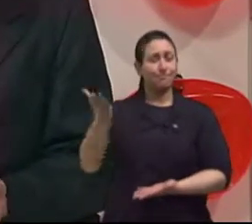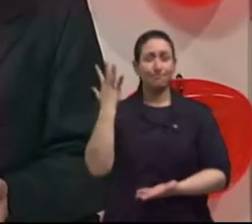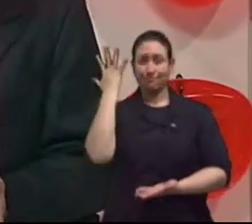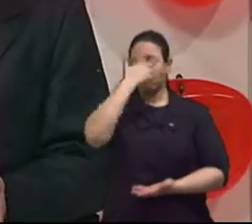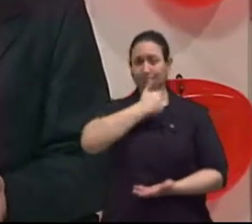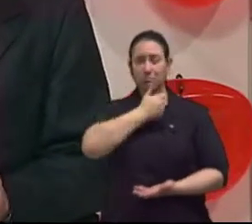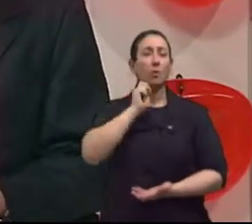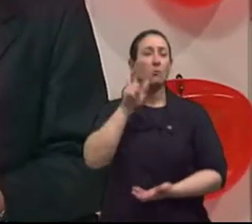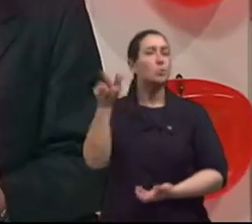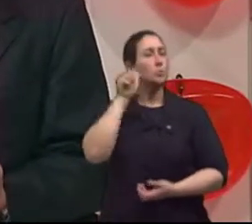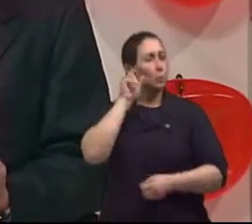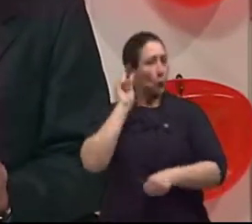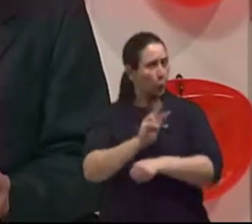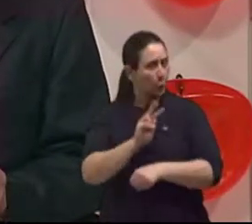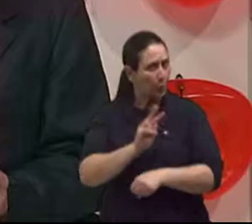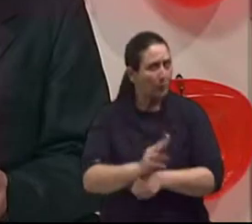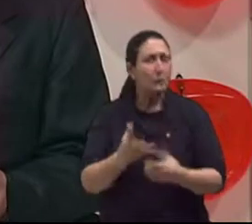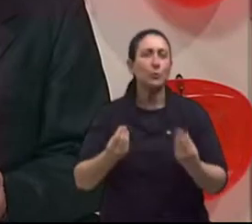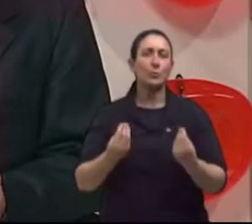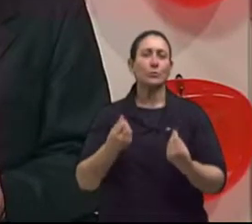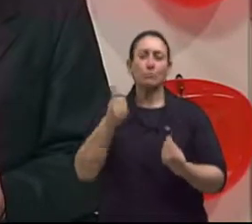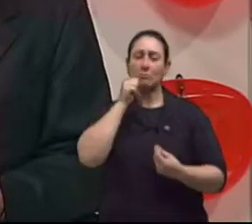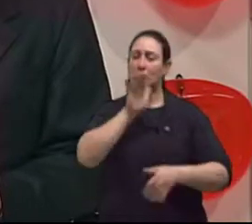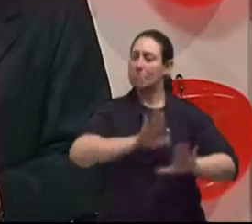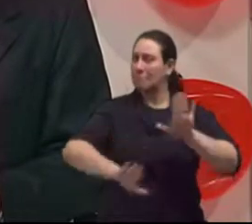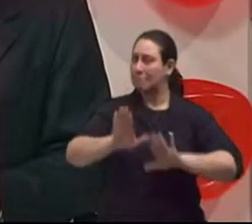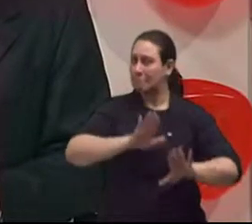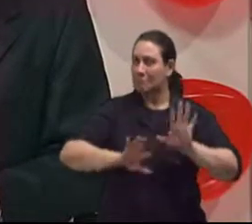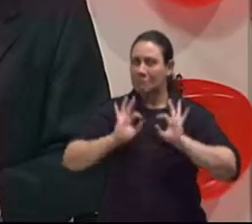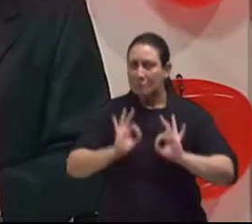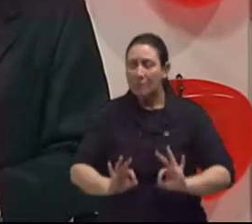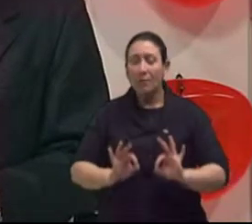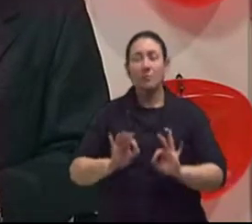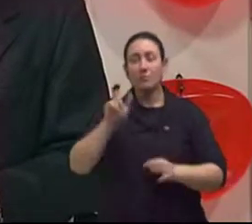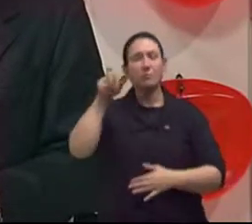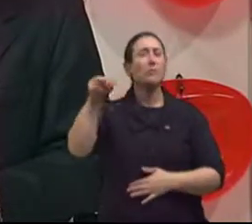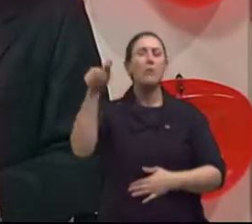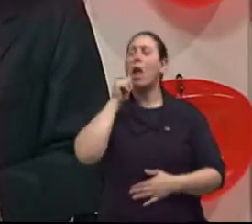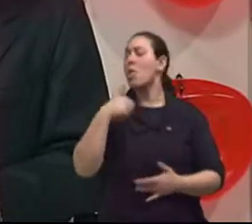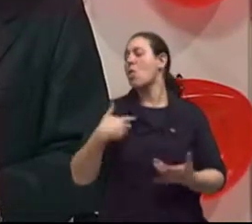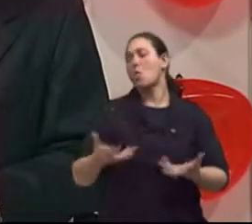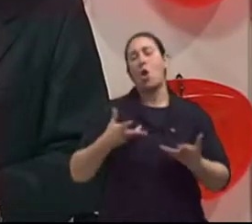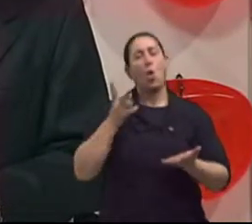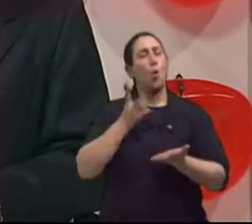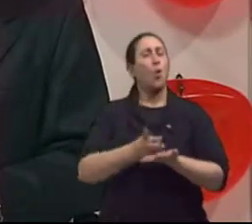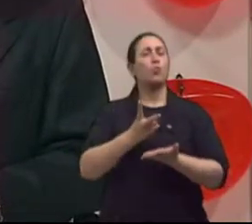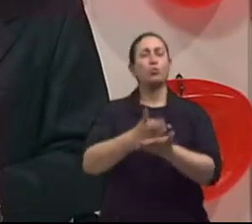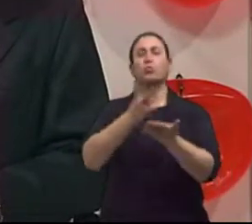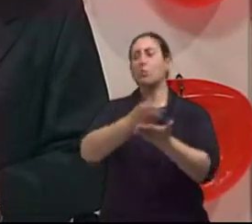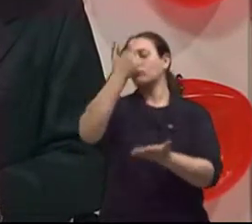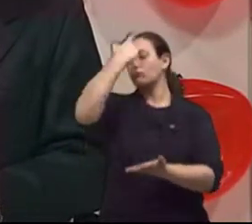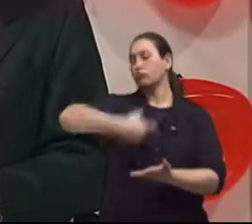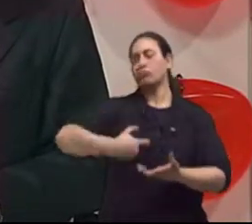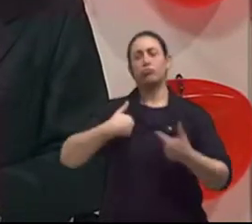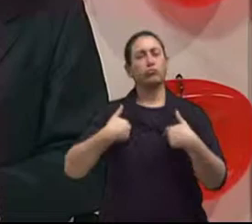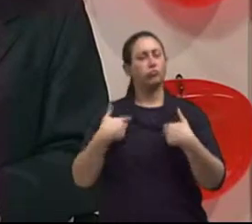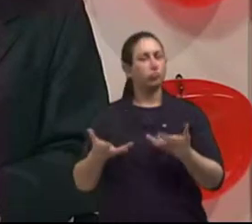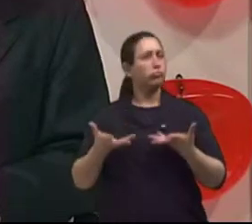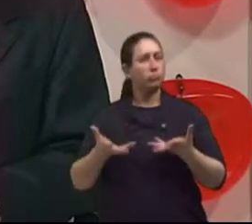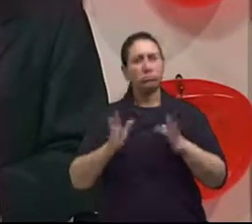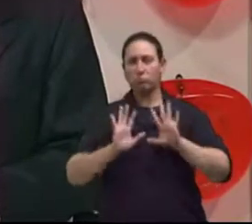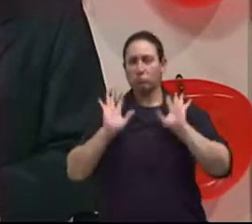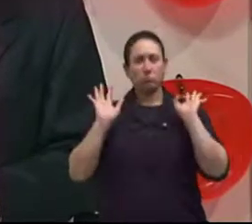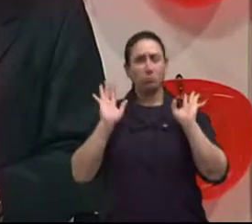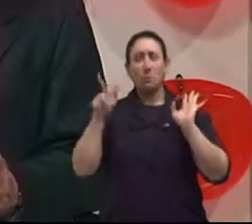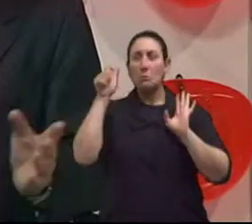se tratar bastante, deve se cuidar bastante. Ela disse ali, eu quero morrer como eu vim ao mundo, né?